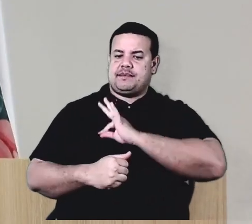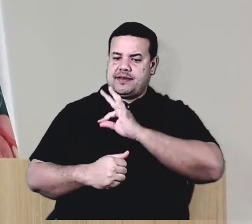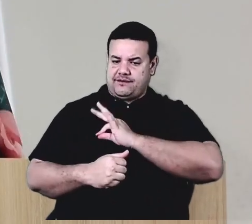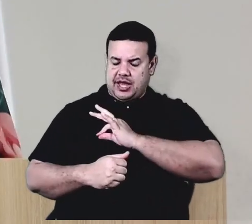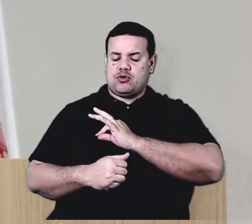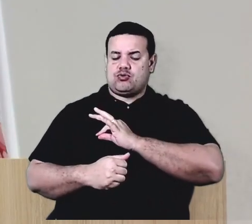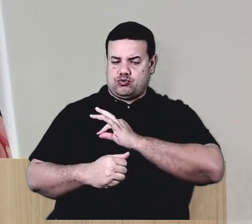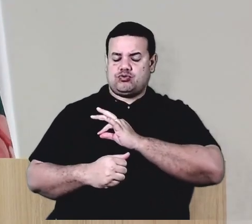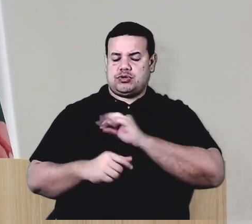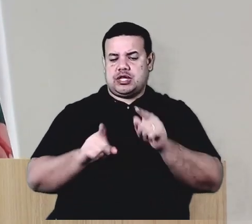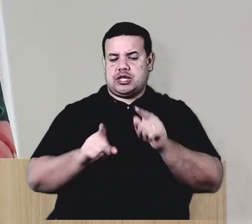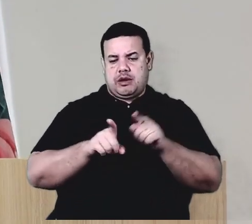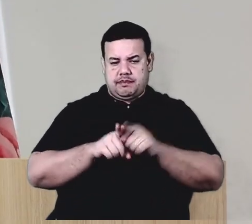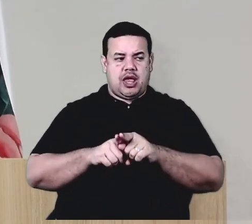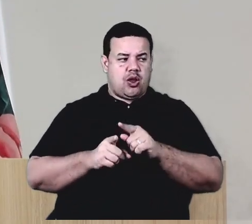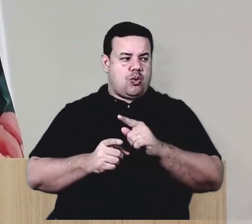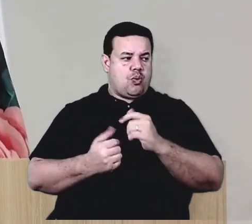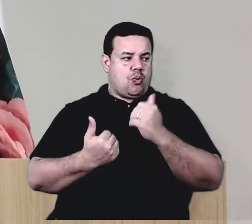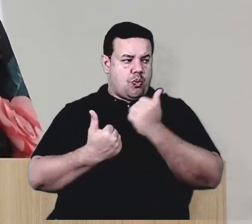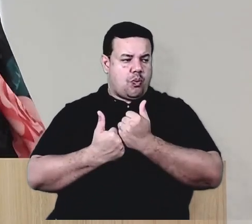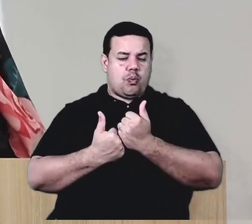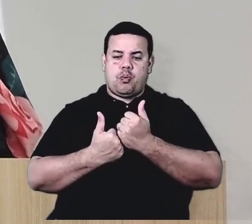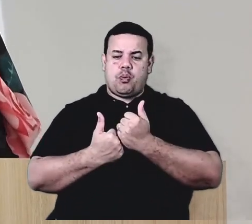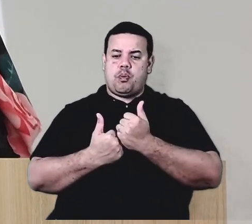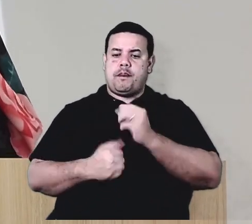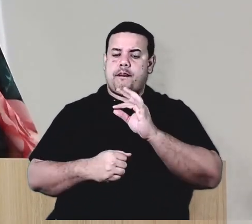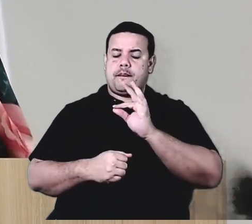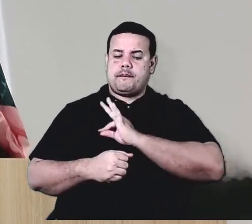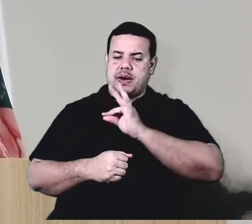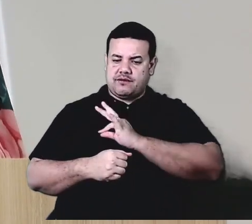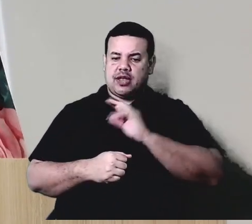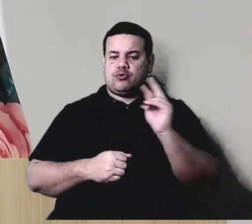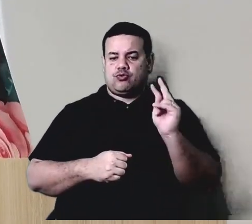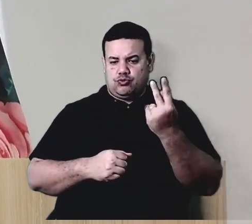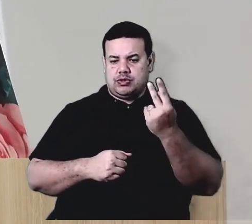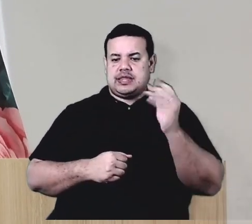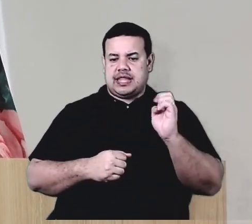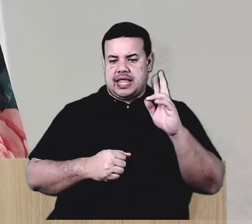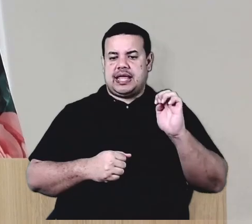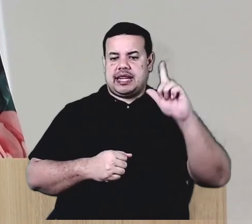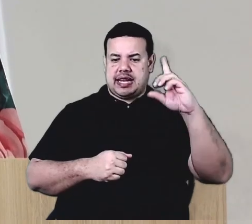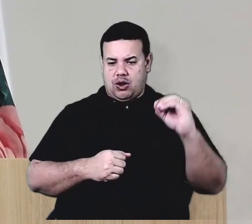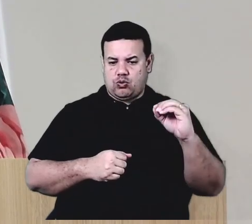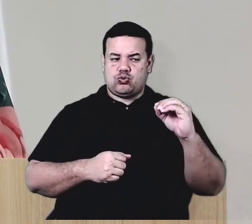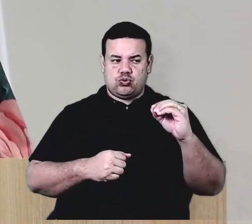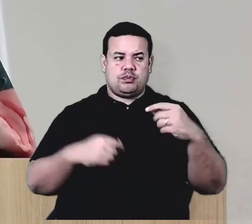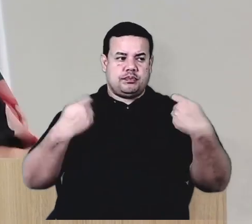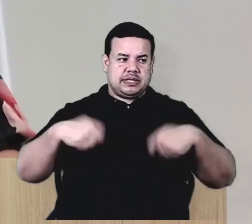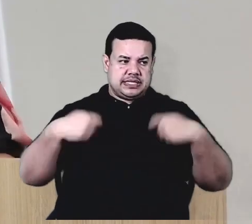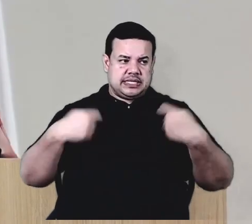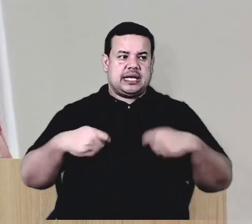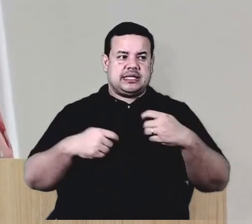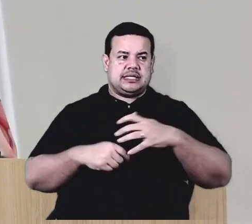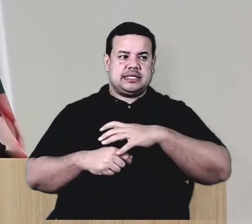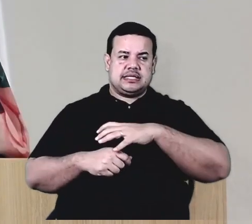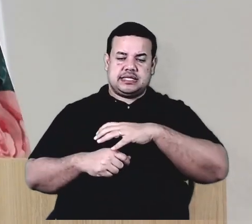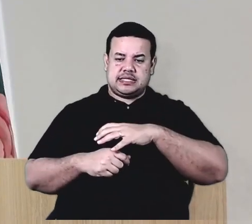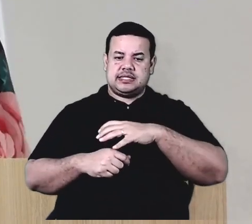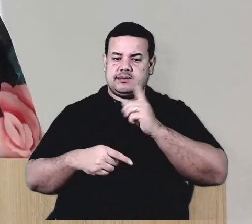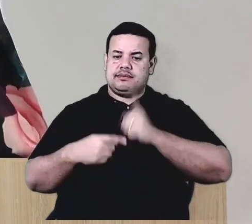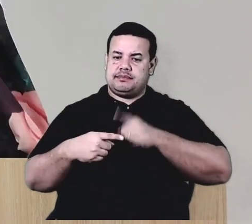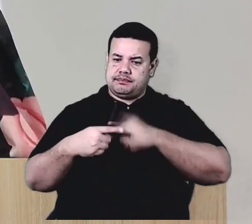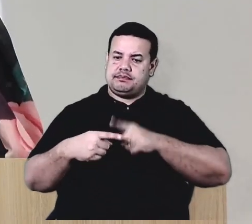estar entendendo a necessidade de a proteção animal. Porque é uma saúde pública, não se trata dos animais.